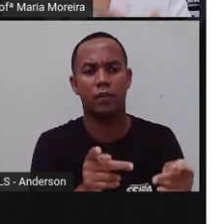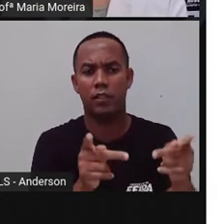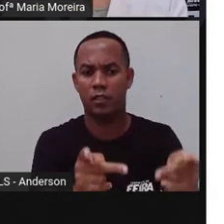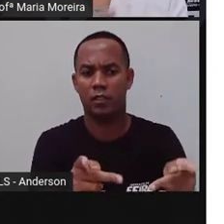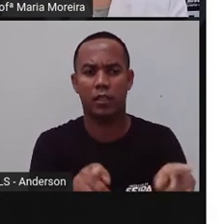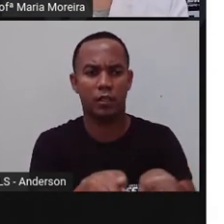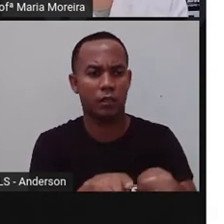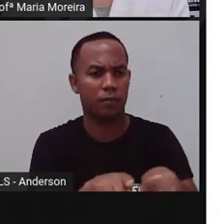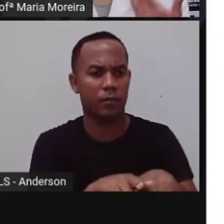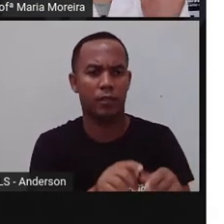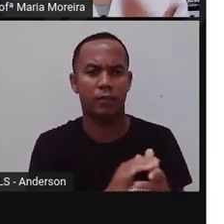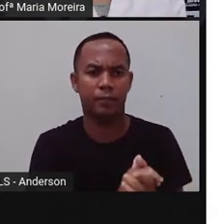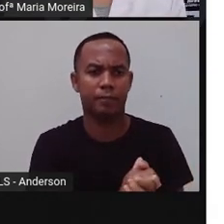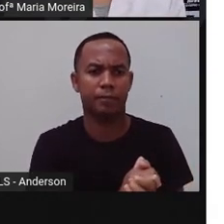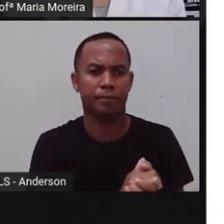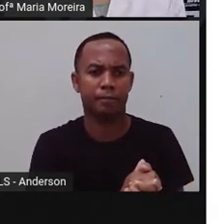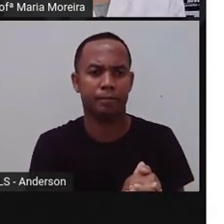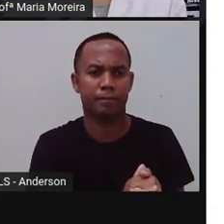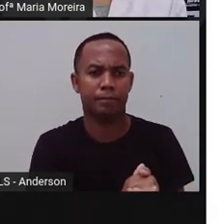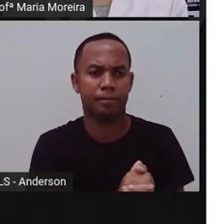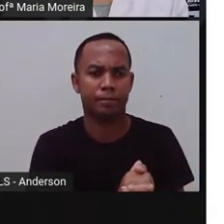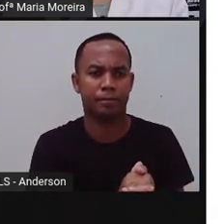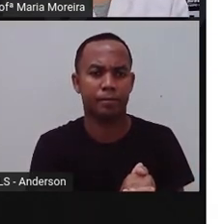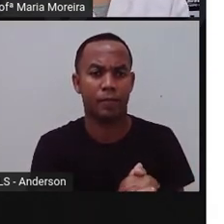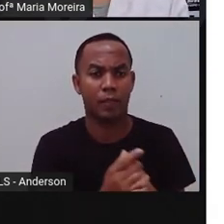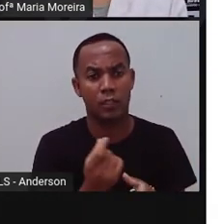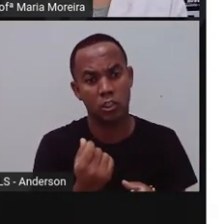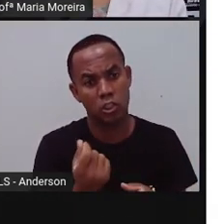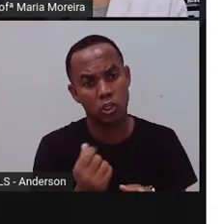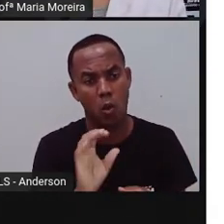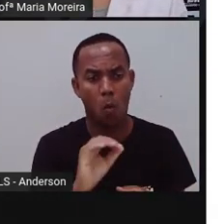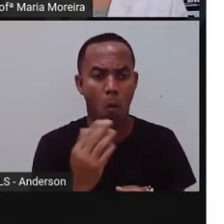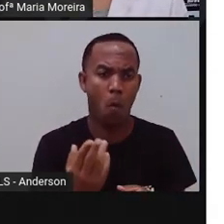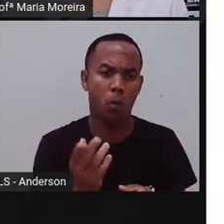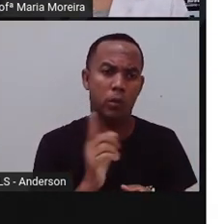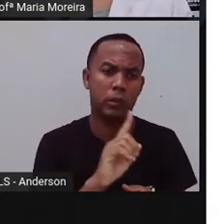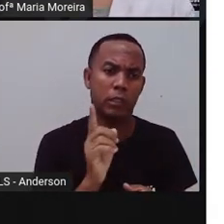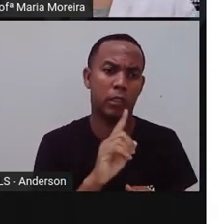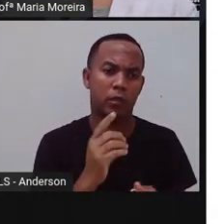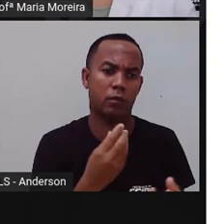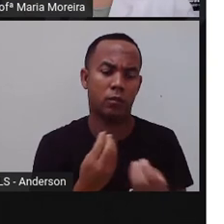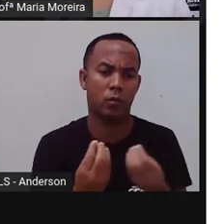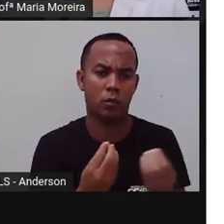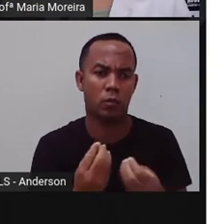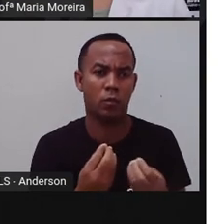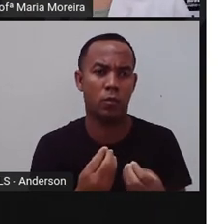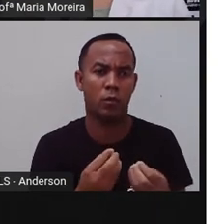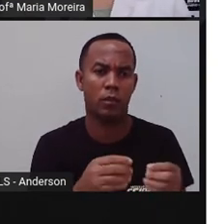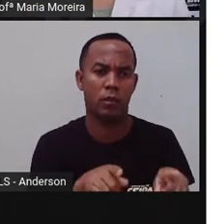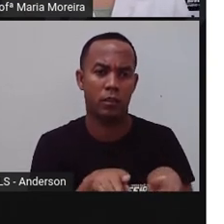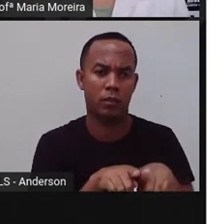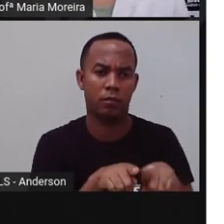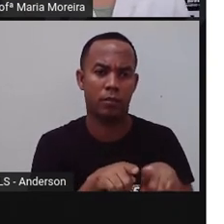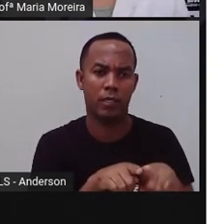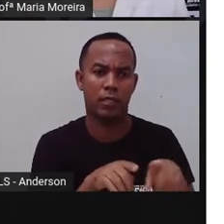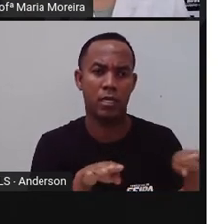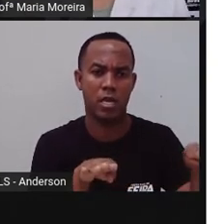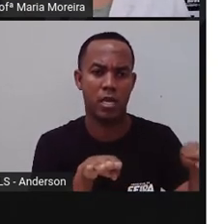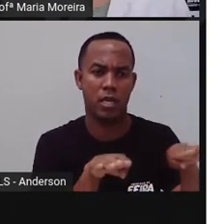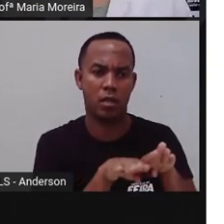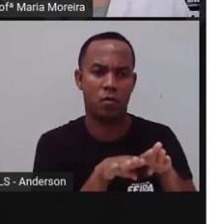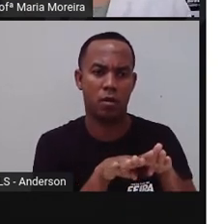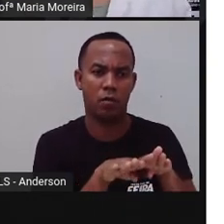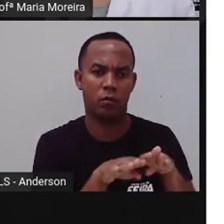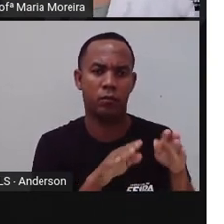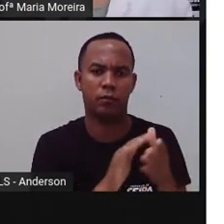diferença no banco da praça se você tem dinheiro ou não. Todos naquele momento ali, são o quê? Iguais. Então, os espaços públicos,